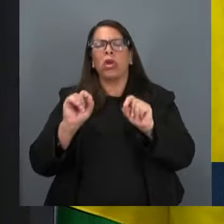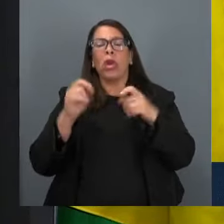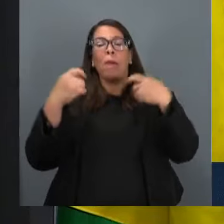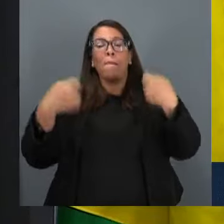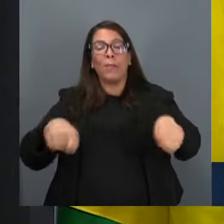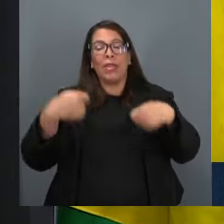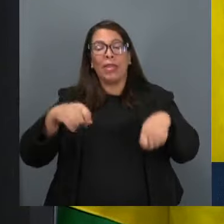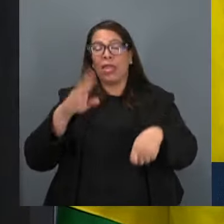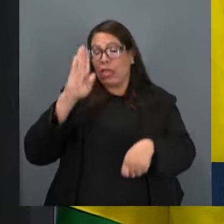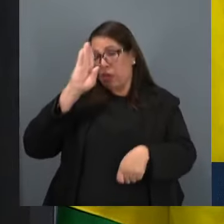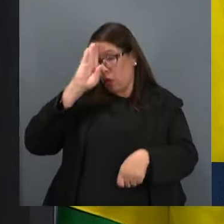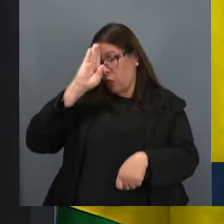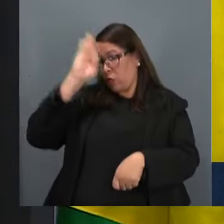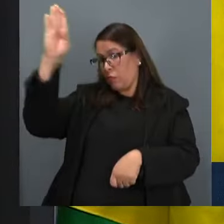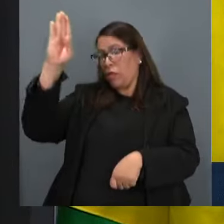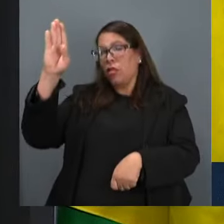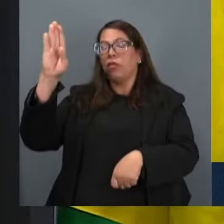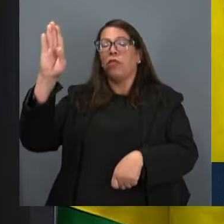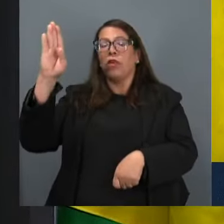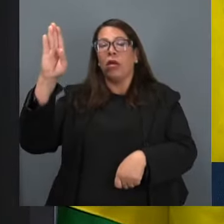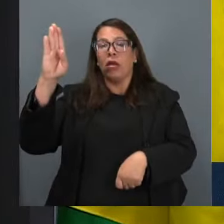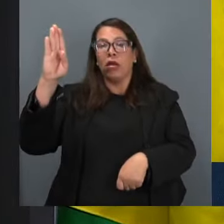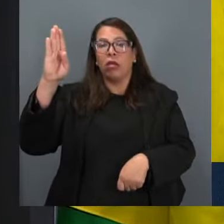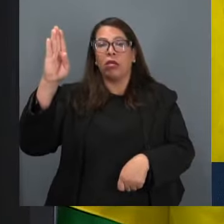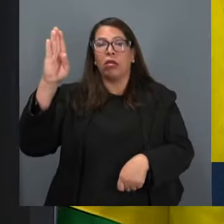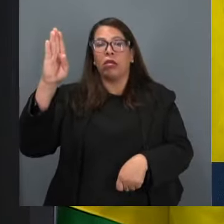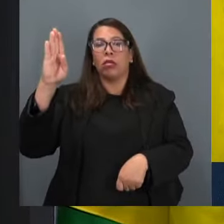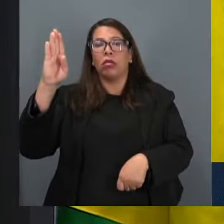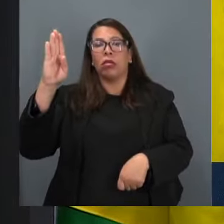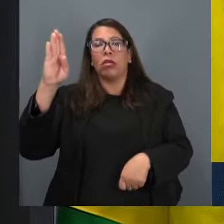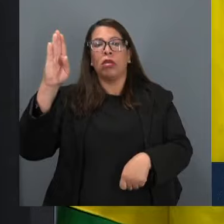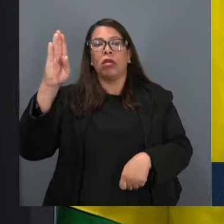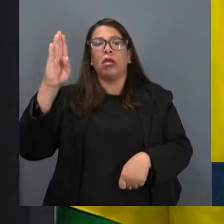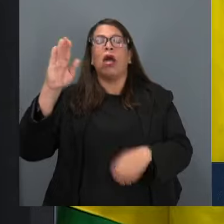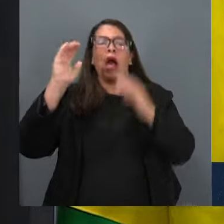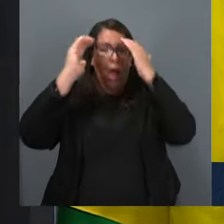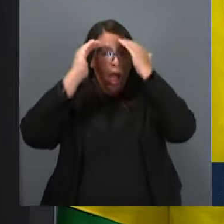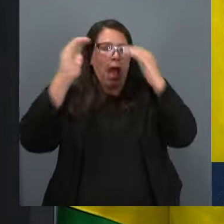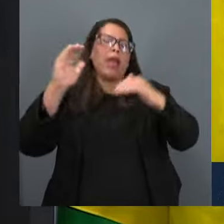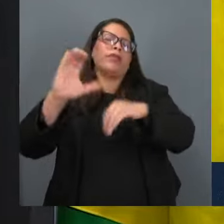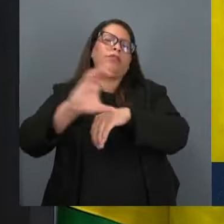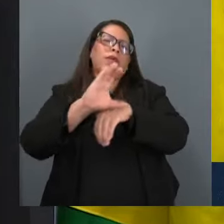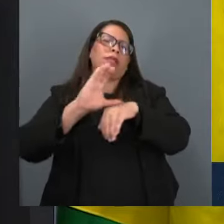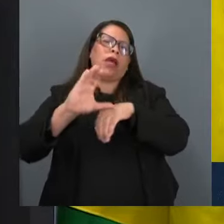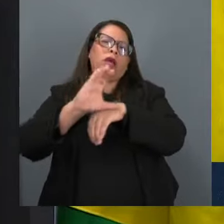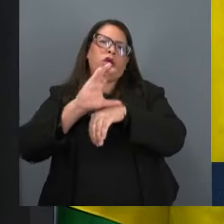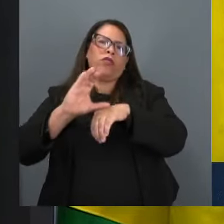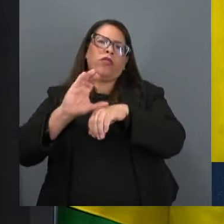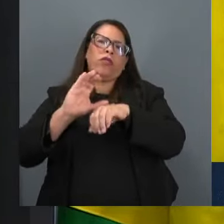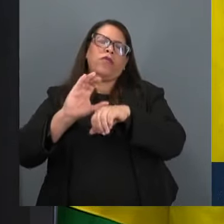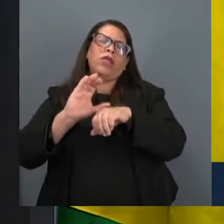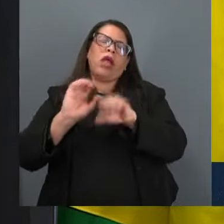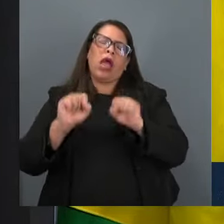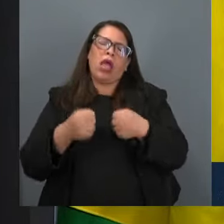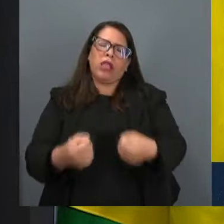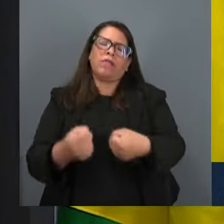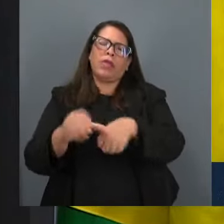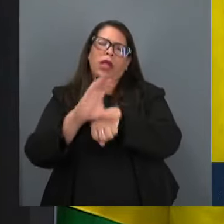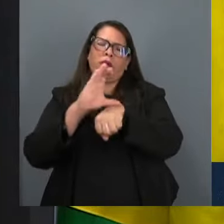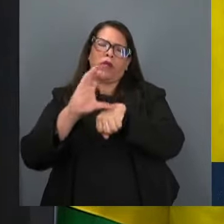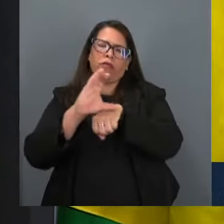ser os primeiros a respeitar a nossa Constituição, a guardar a nossa Constituição.